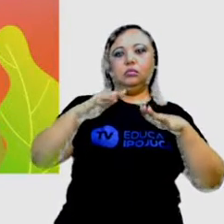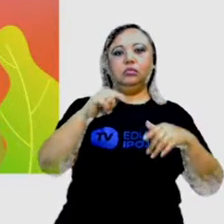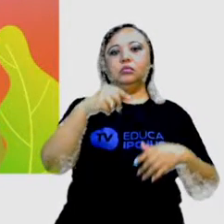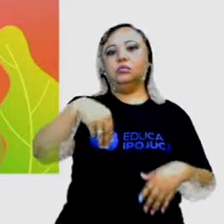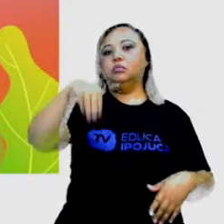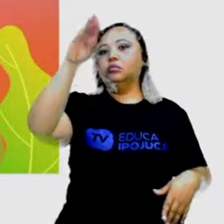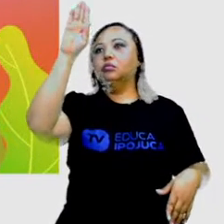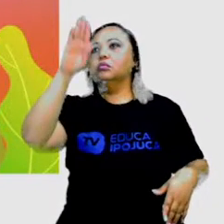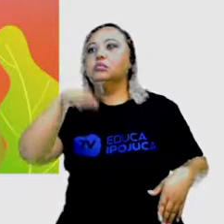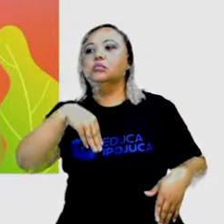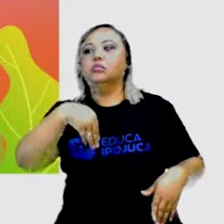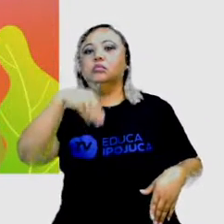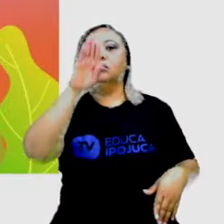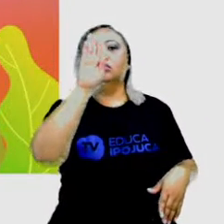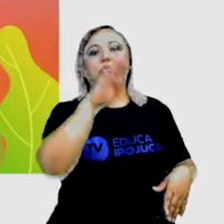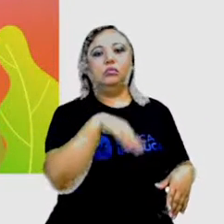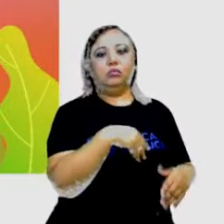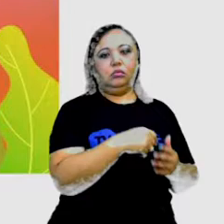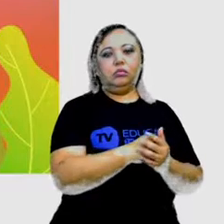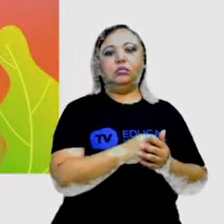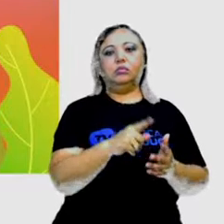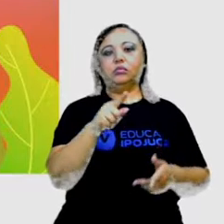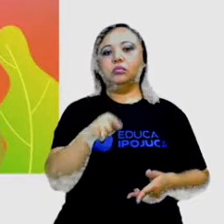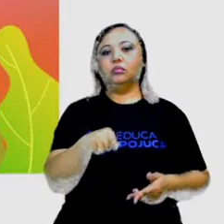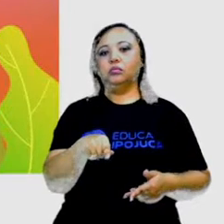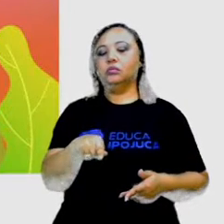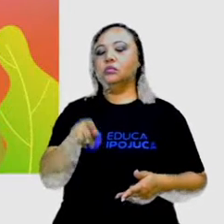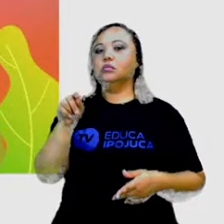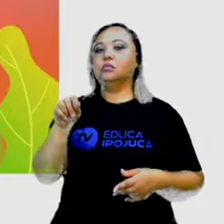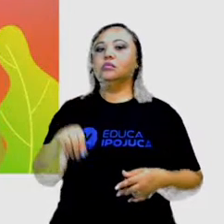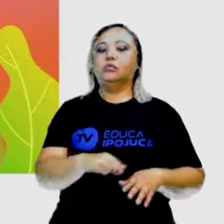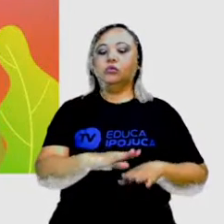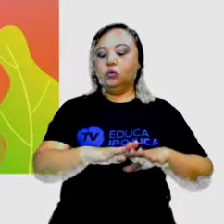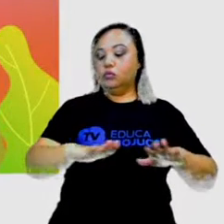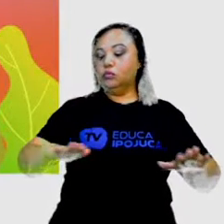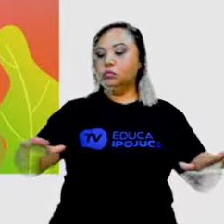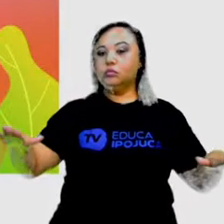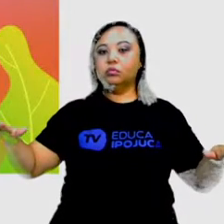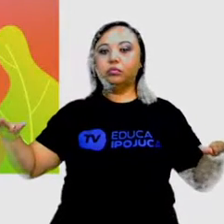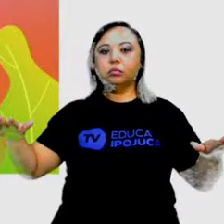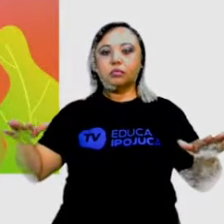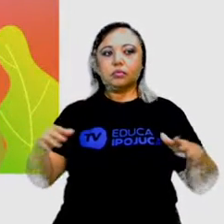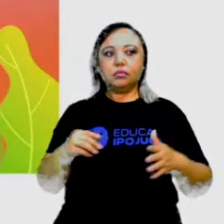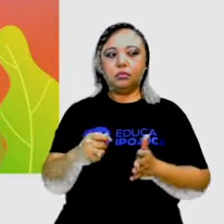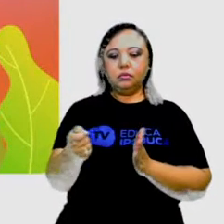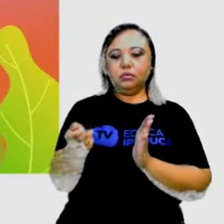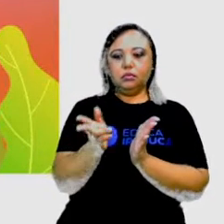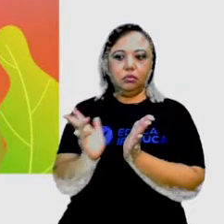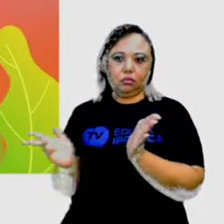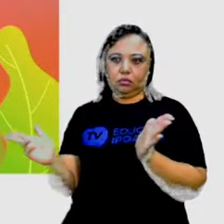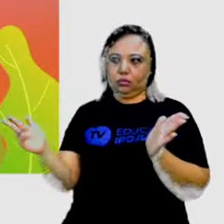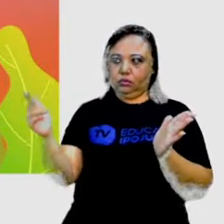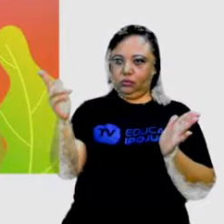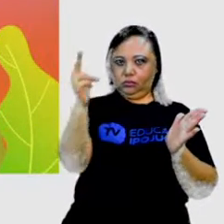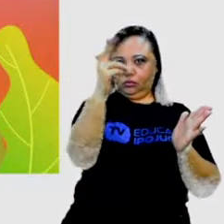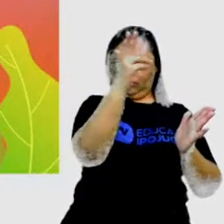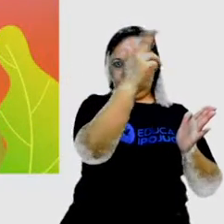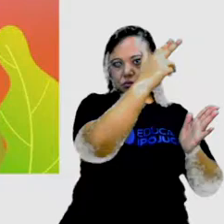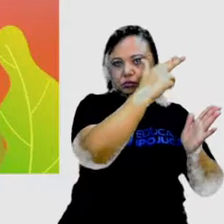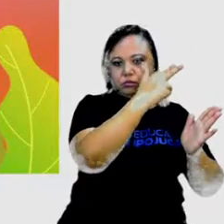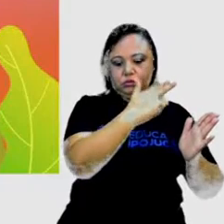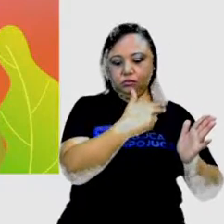o pincel, com o material que você está usando, o espaço, o espaço que você vai utilizar para